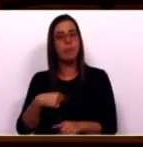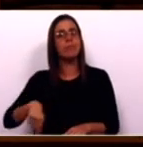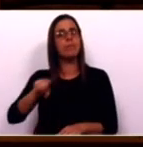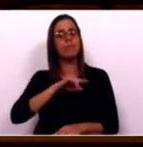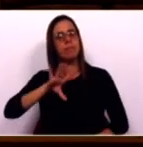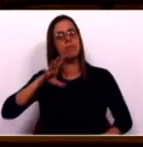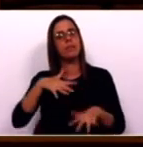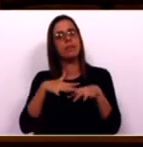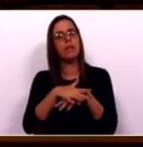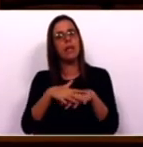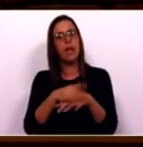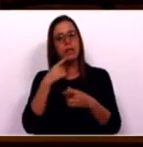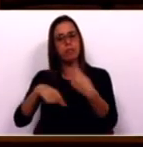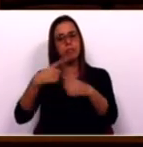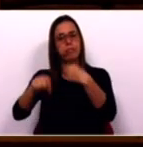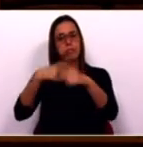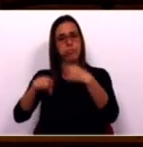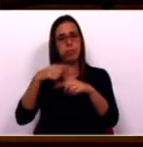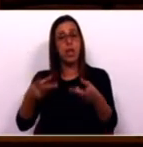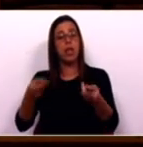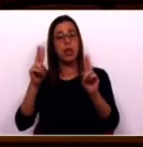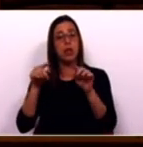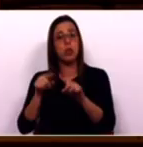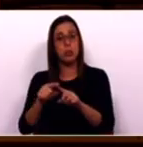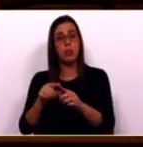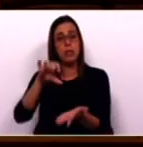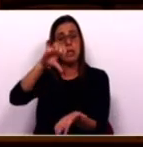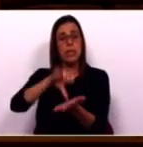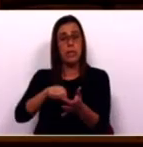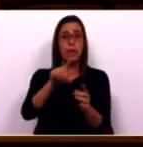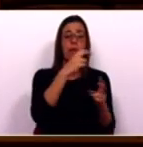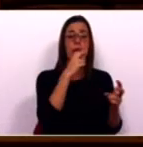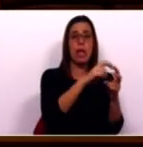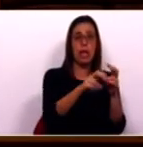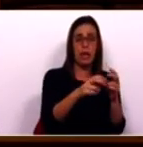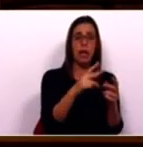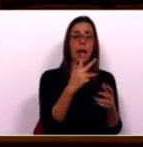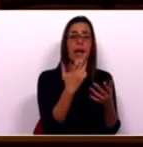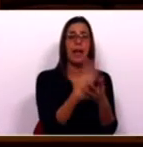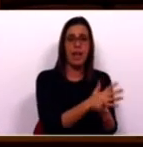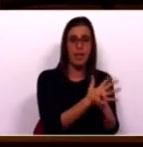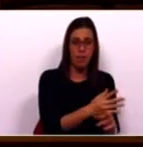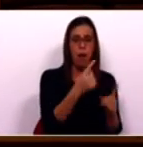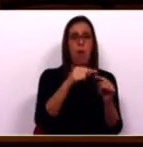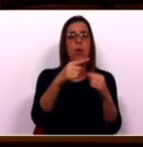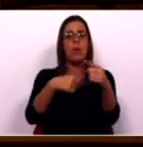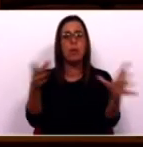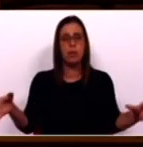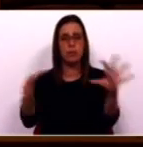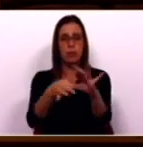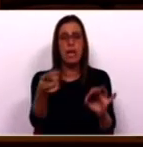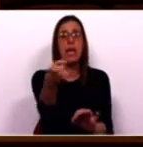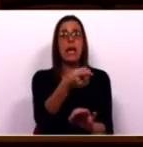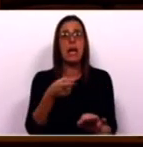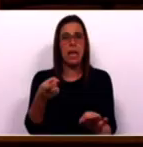país no âmbito da rede eletroprodutora que está a dispor para as centrais termoelétricas a carvão e para as de ciclo combinado a gás,